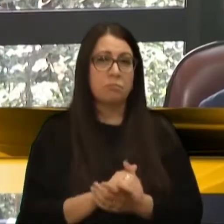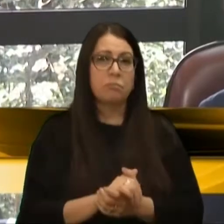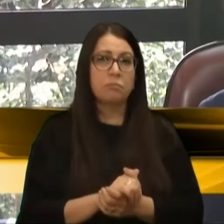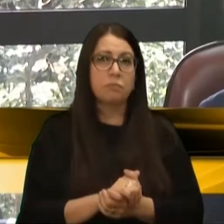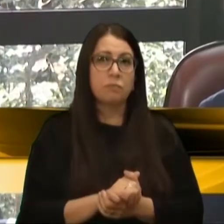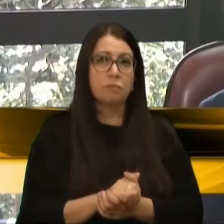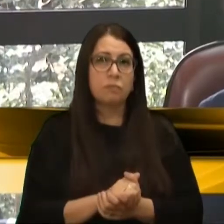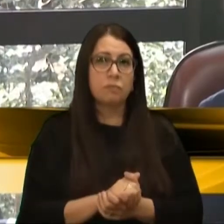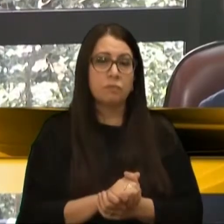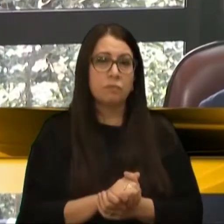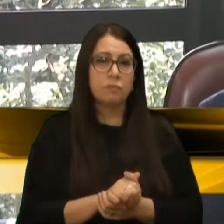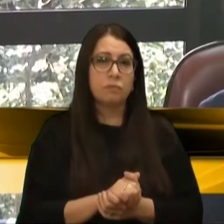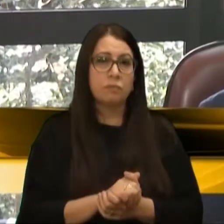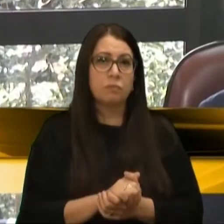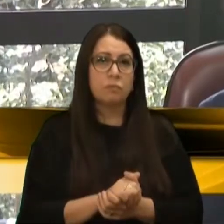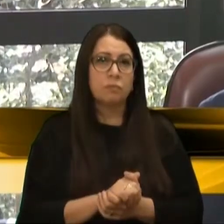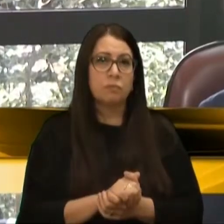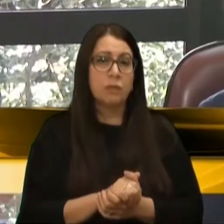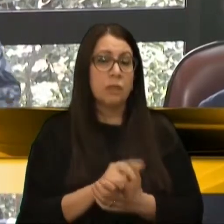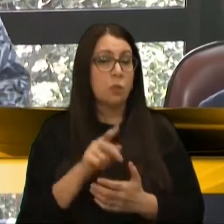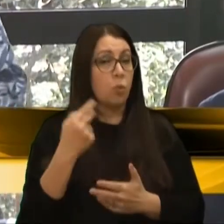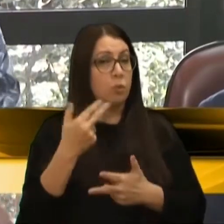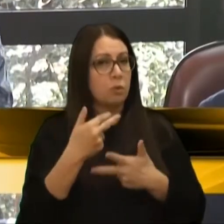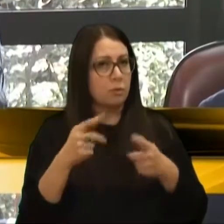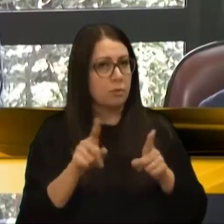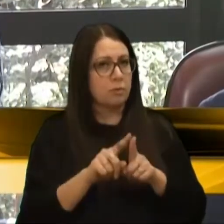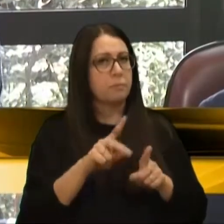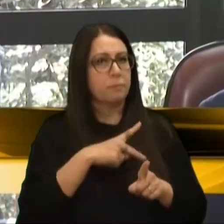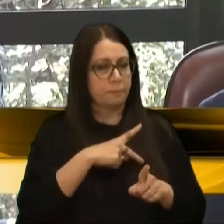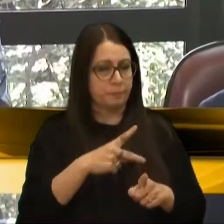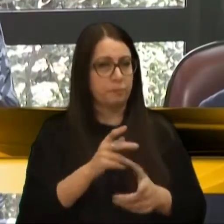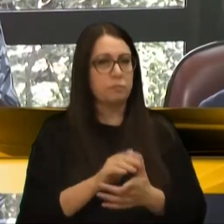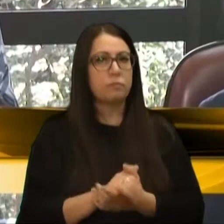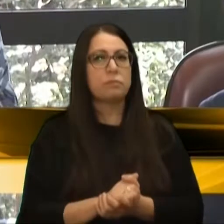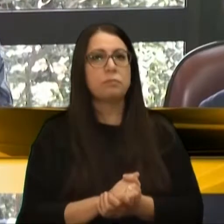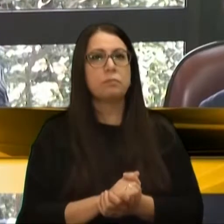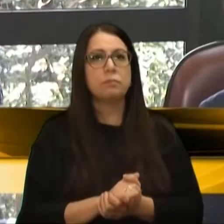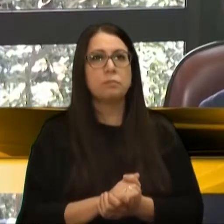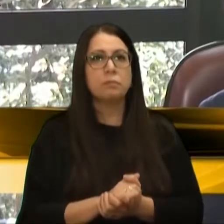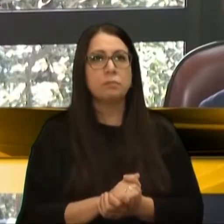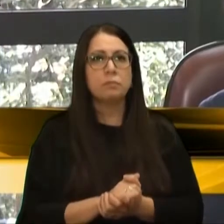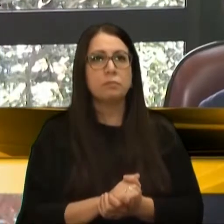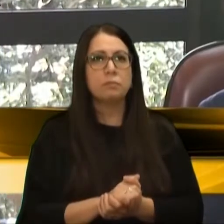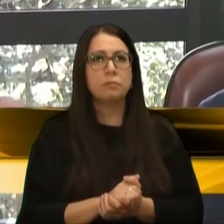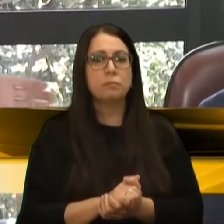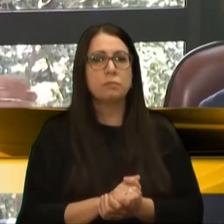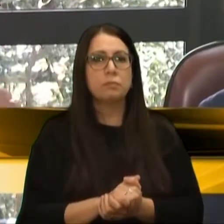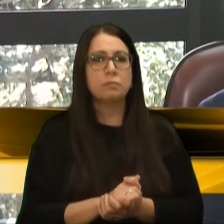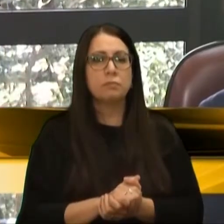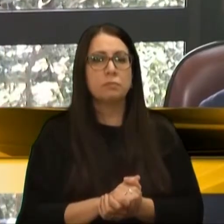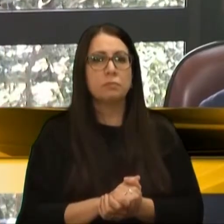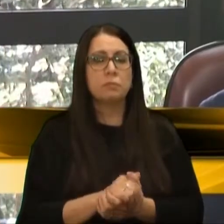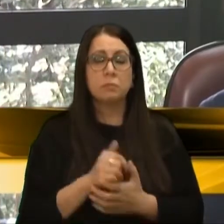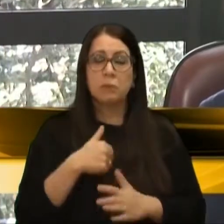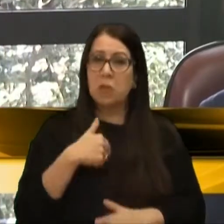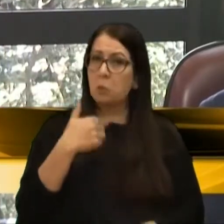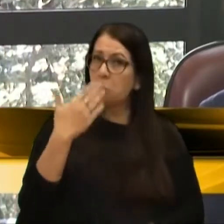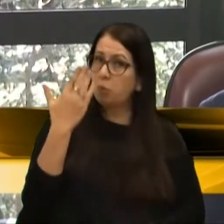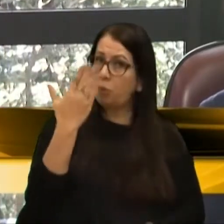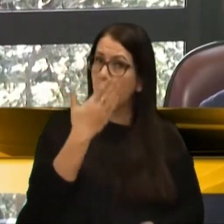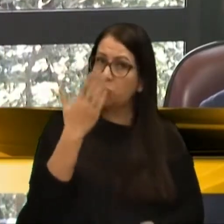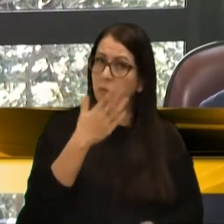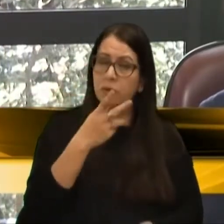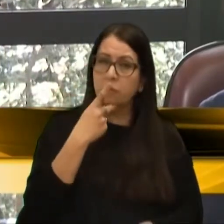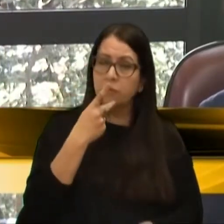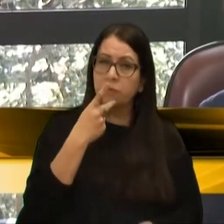Então, e outra questão, Senhor Presidente, eu não estou vendo assim, porque eu